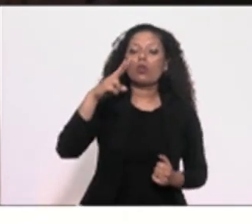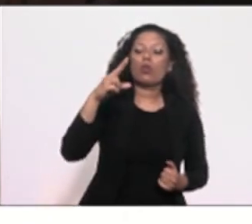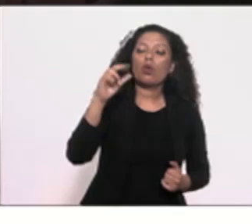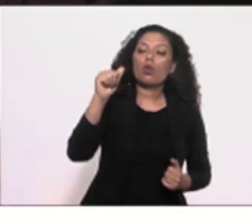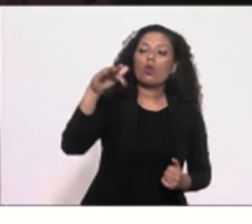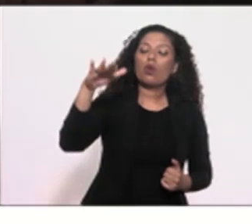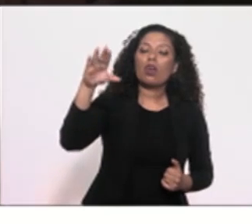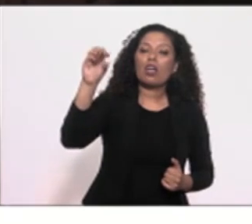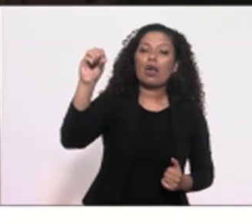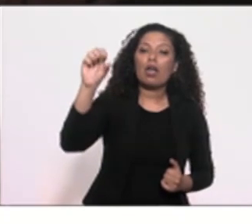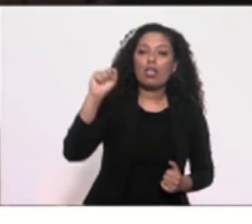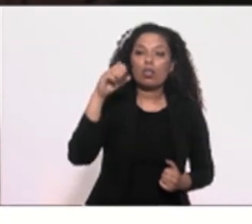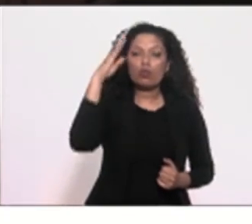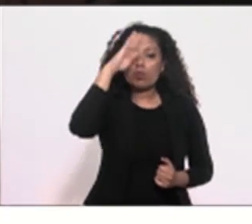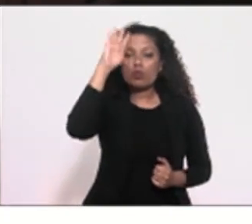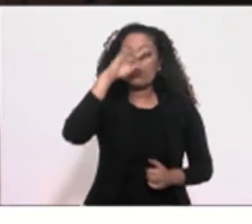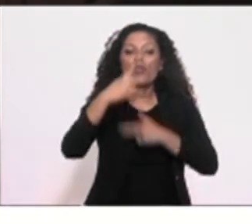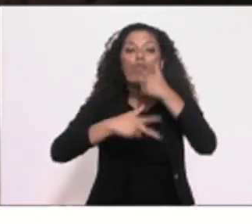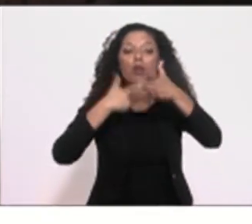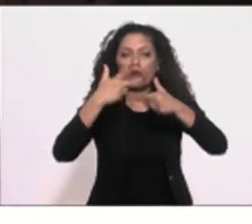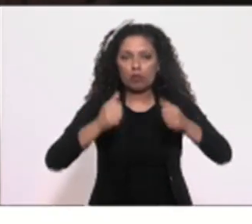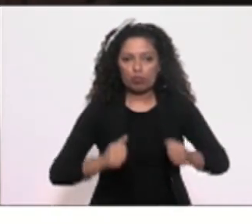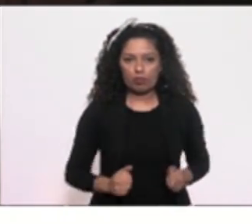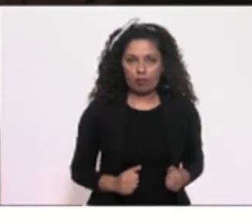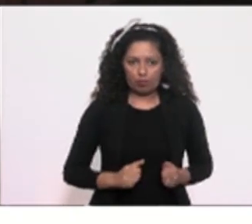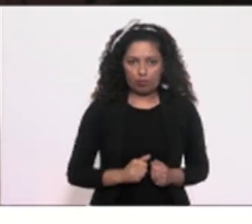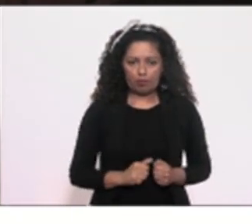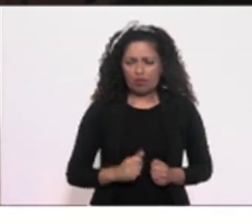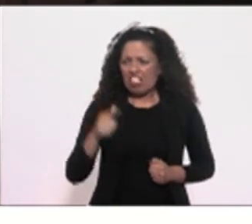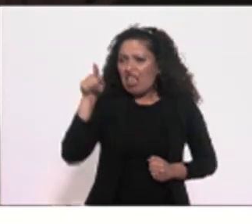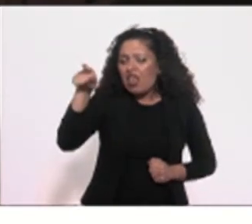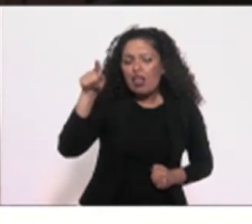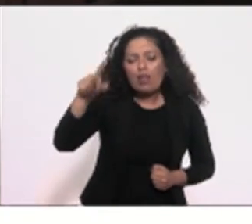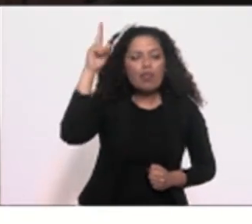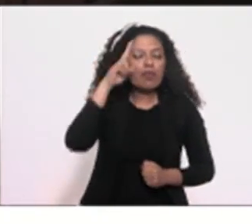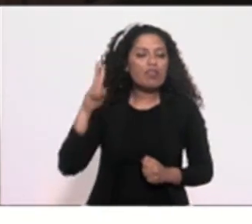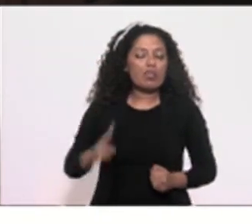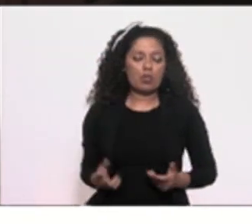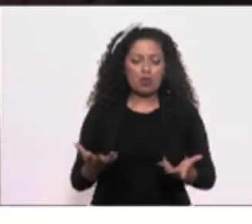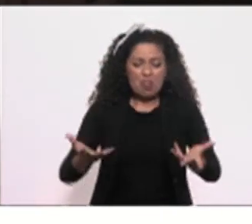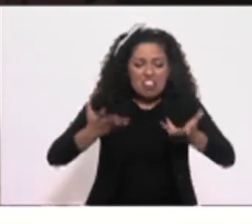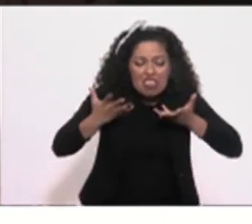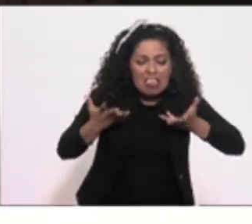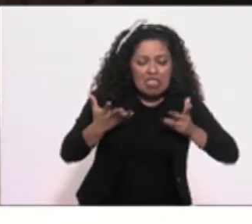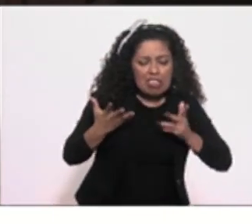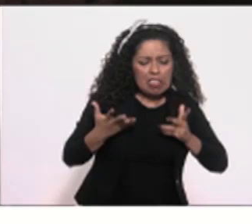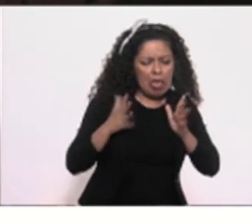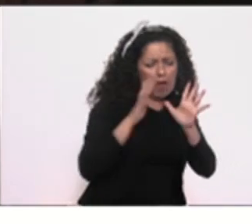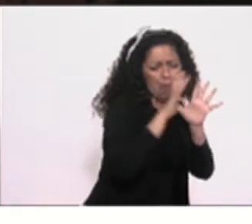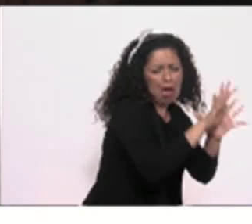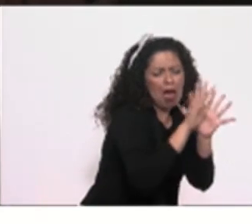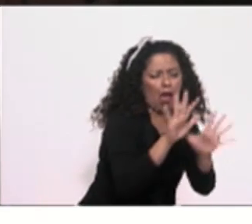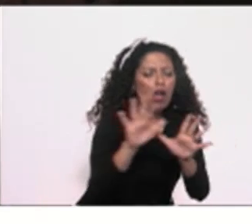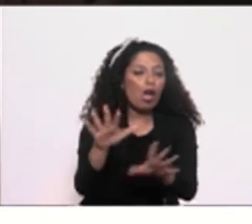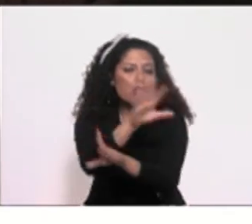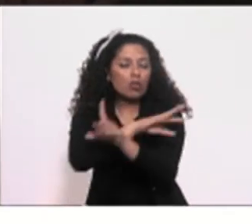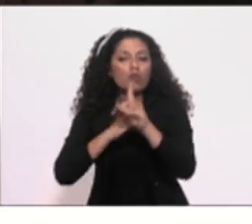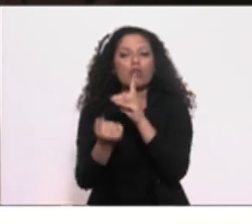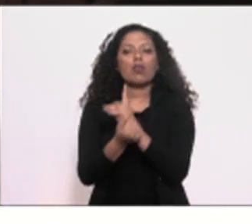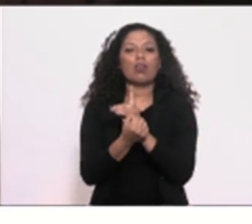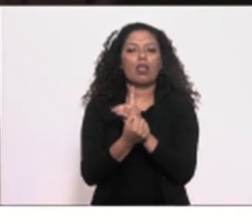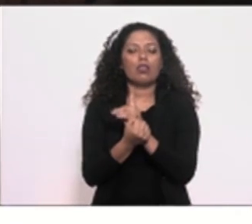Bolsonaro, querendo excitar a sociedade e, principalmente,